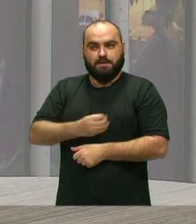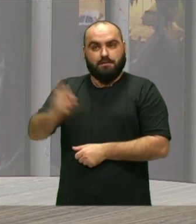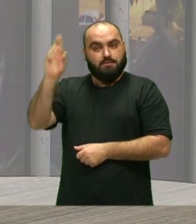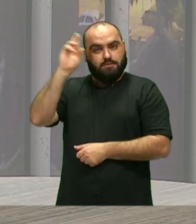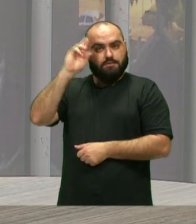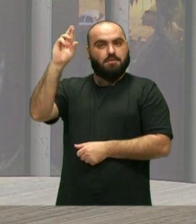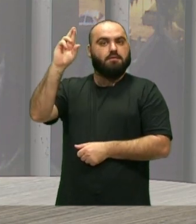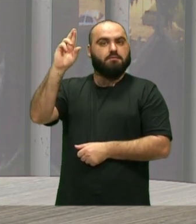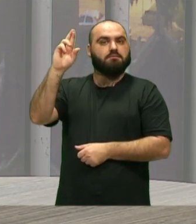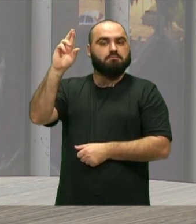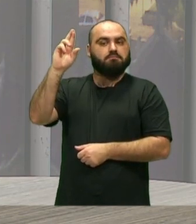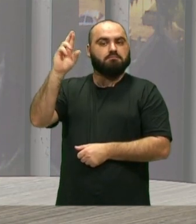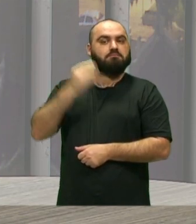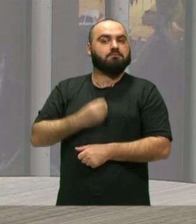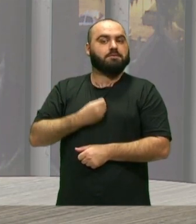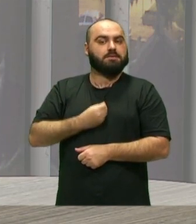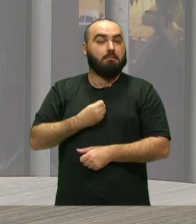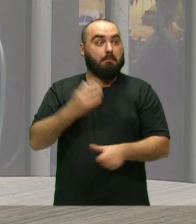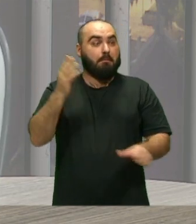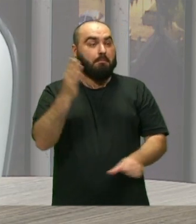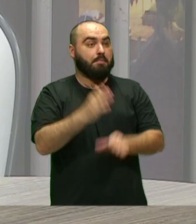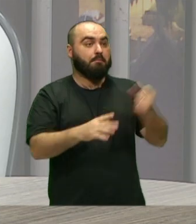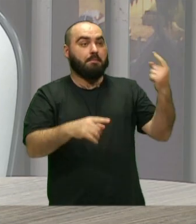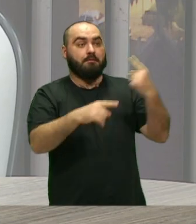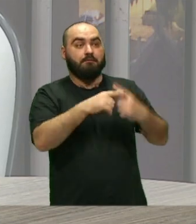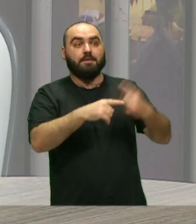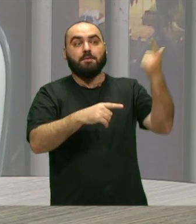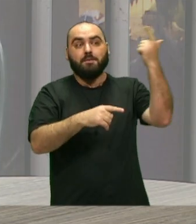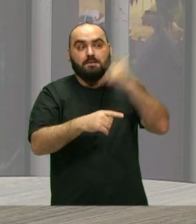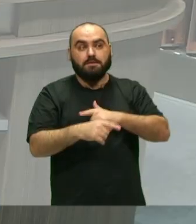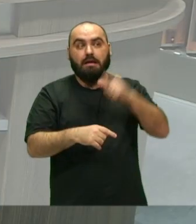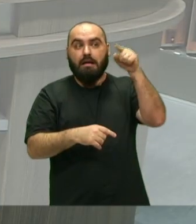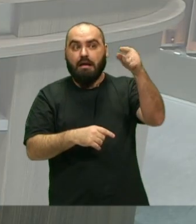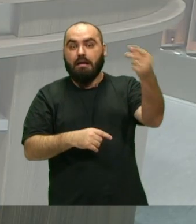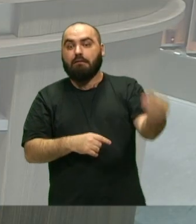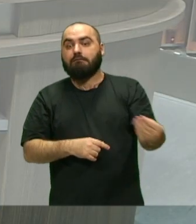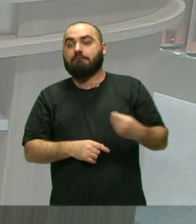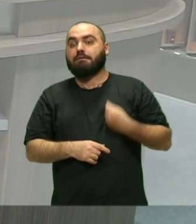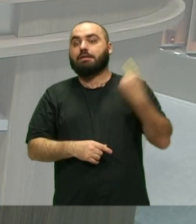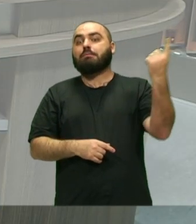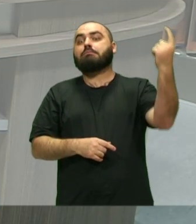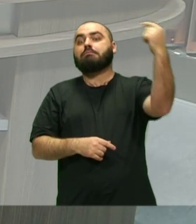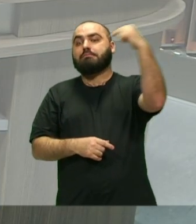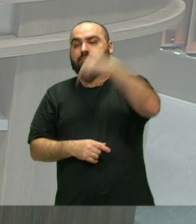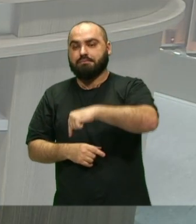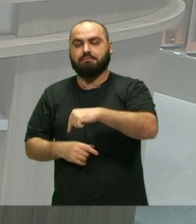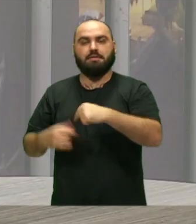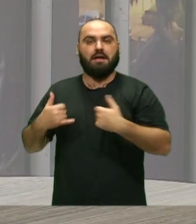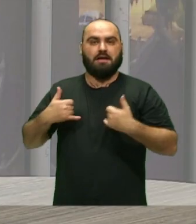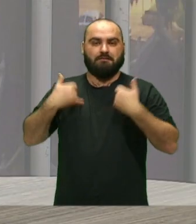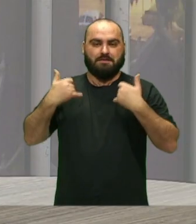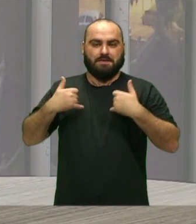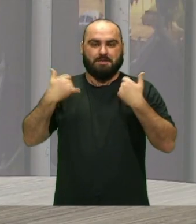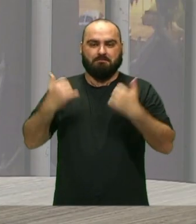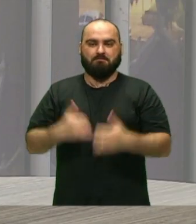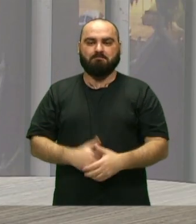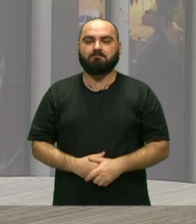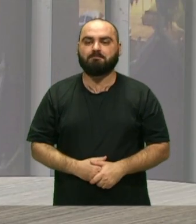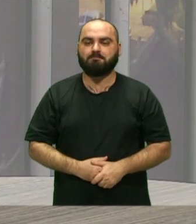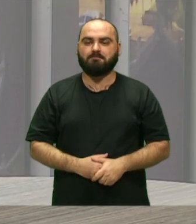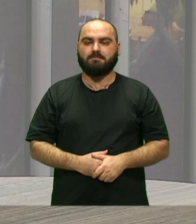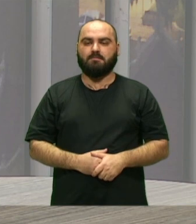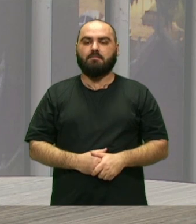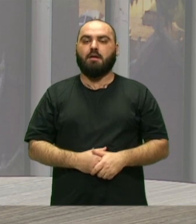muito feliz Privilégio Primeira vez Que a gente consegue Trazê-la Para a celebração Do nosso aniversário E a gente então